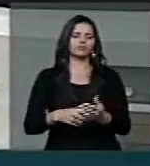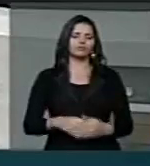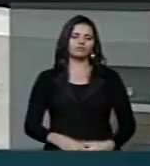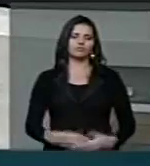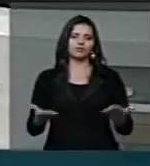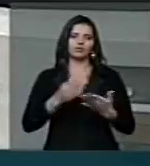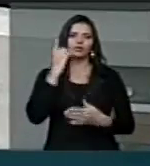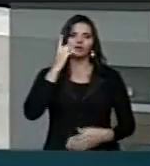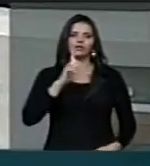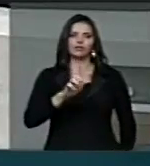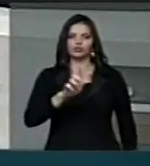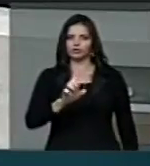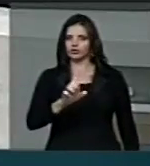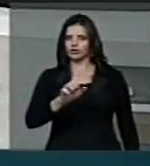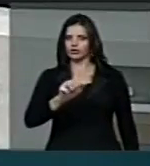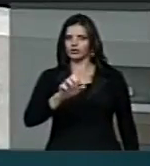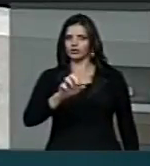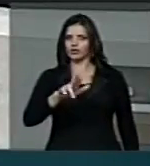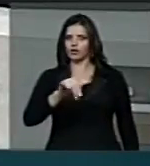do Resente.